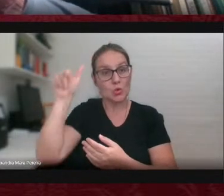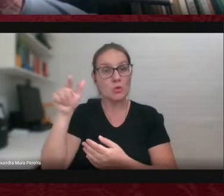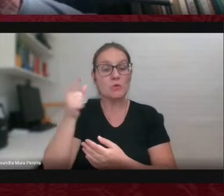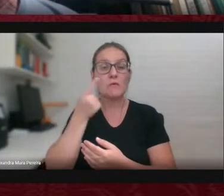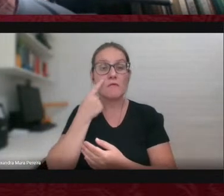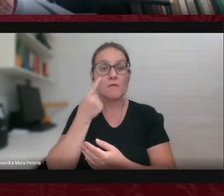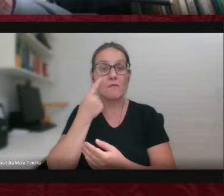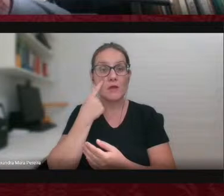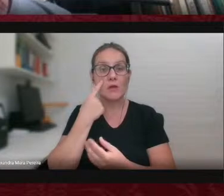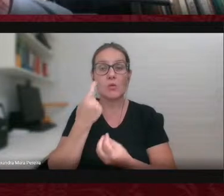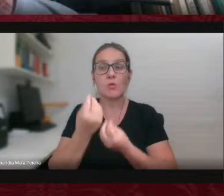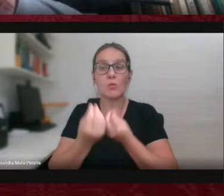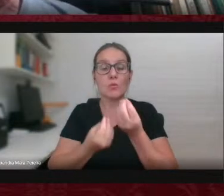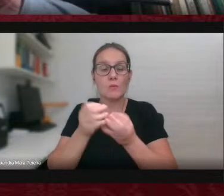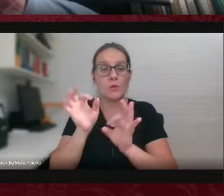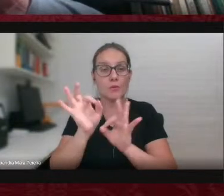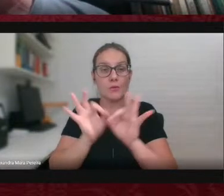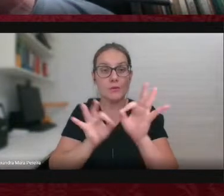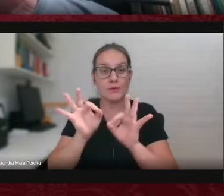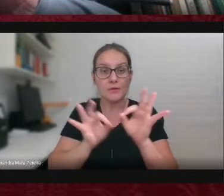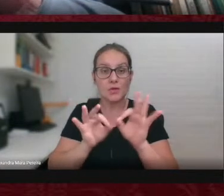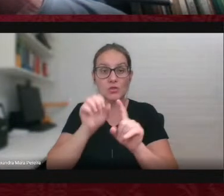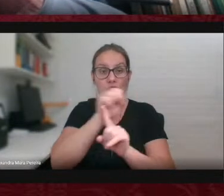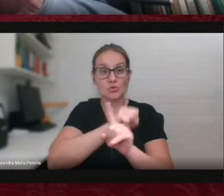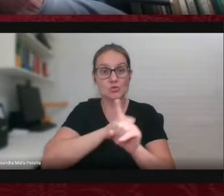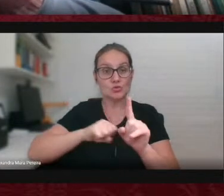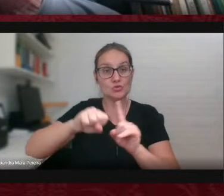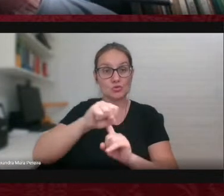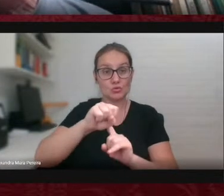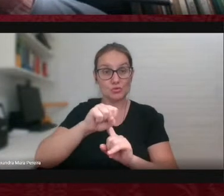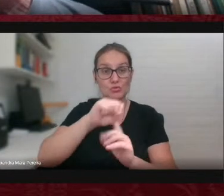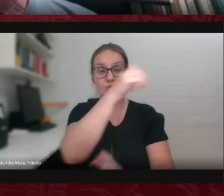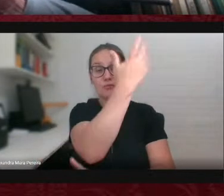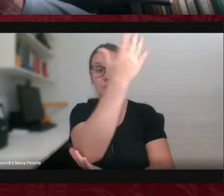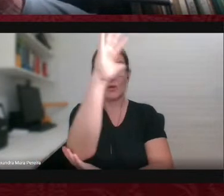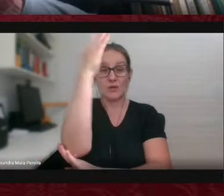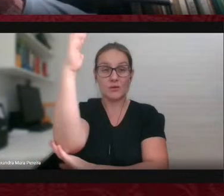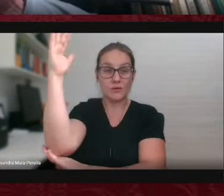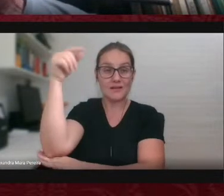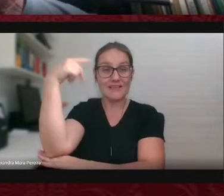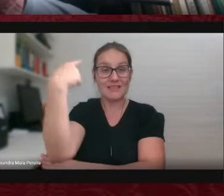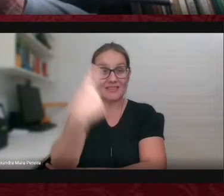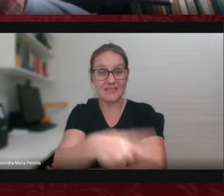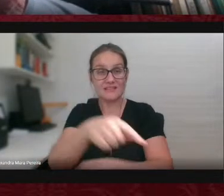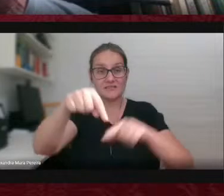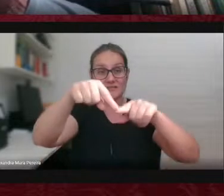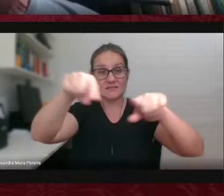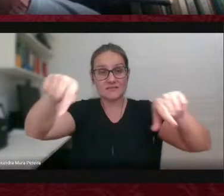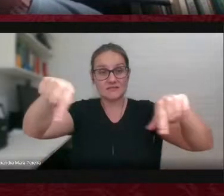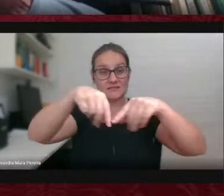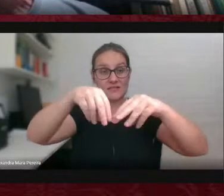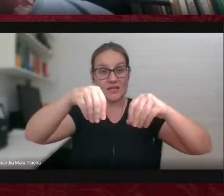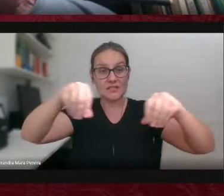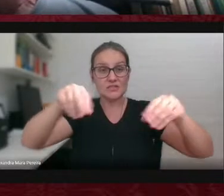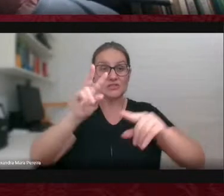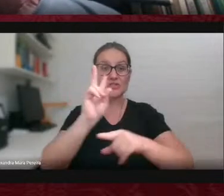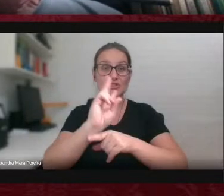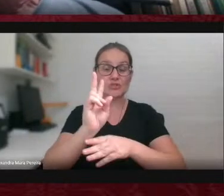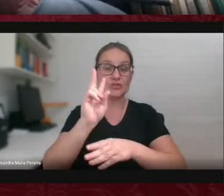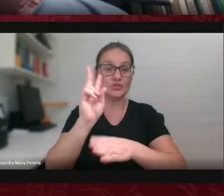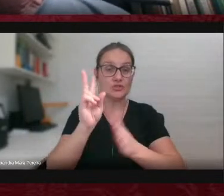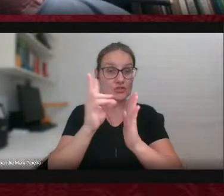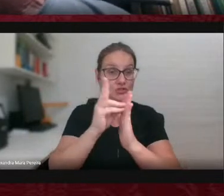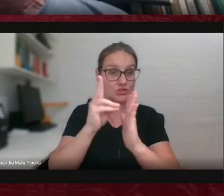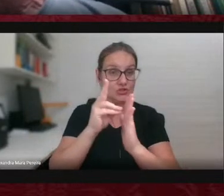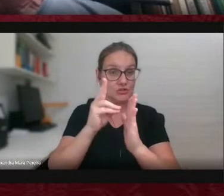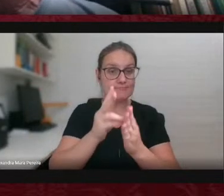geral e classificação das condições socioecológico-territoriais nessas terras indígenas visitadas. A